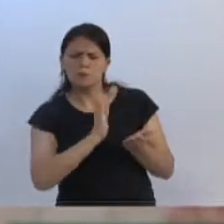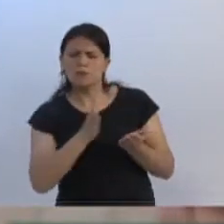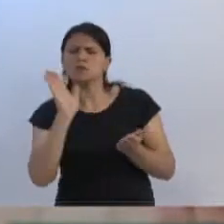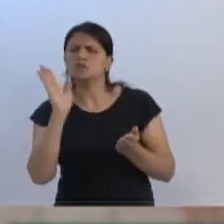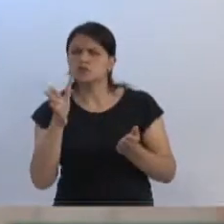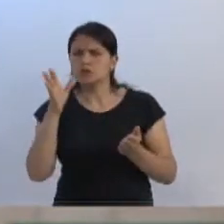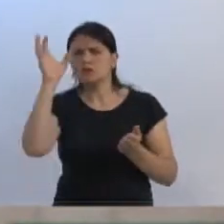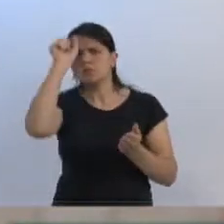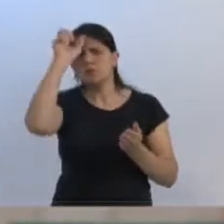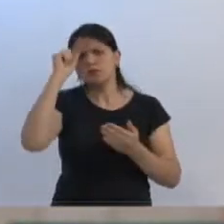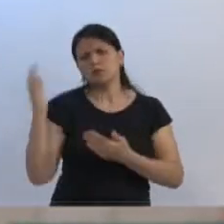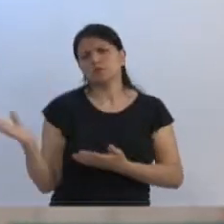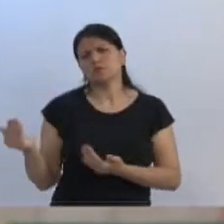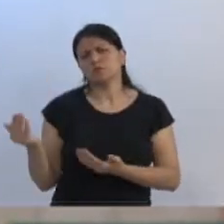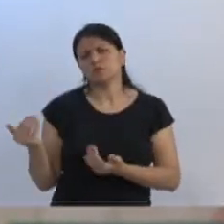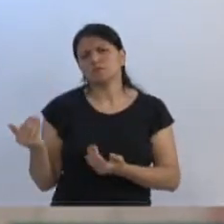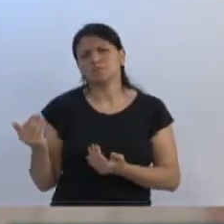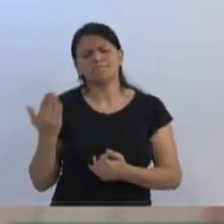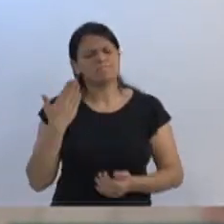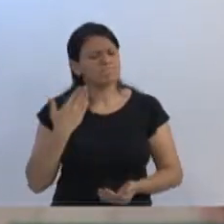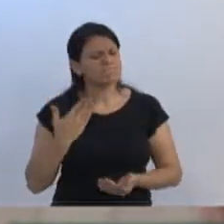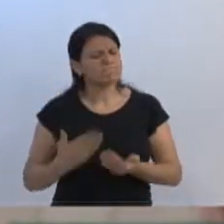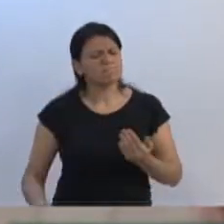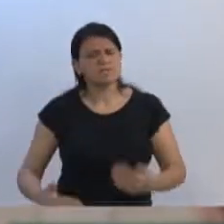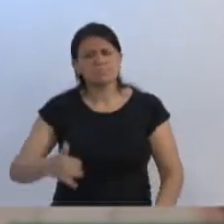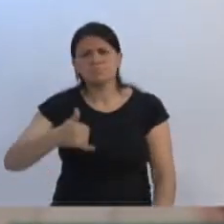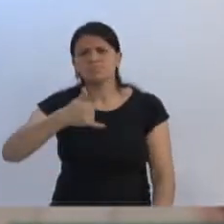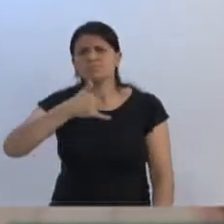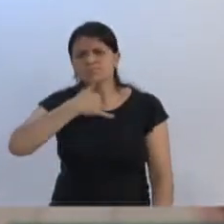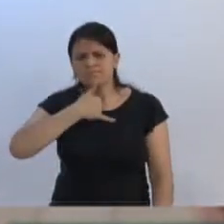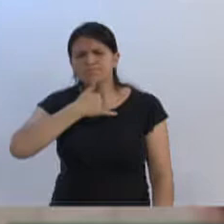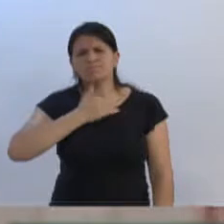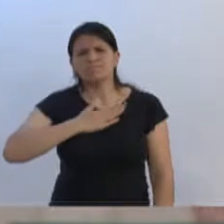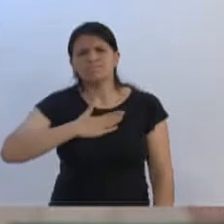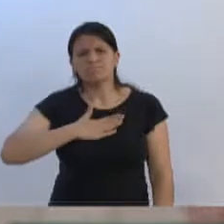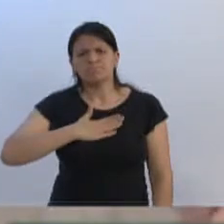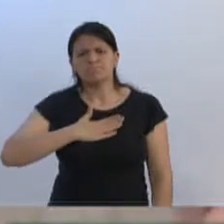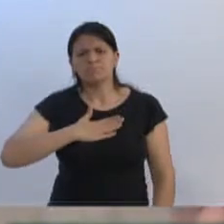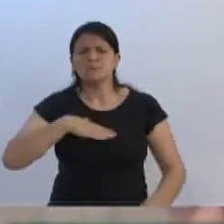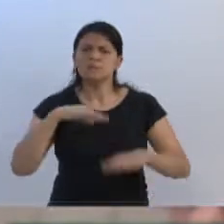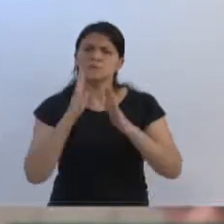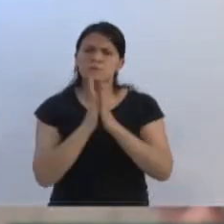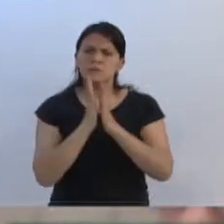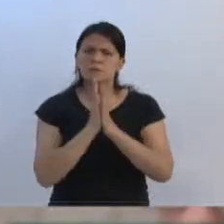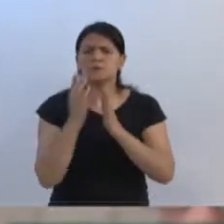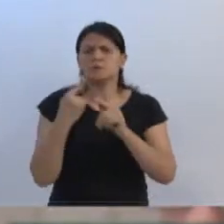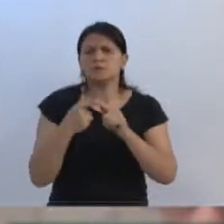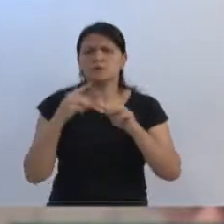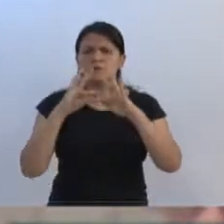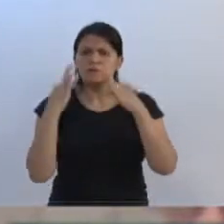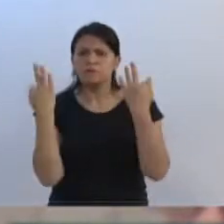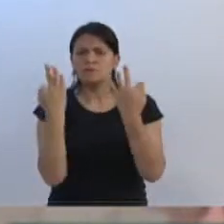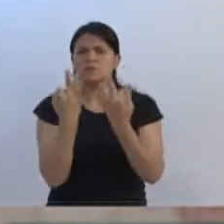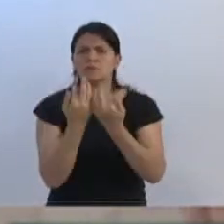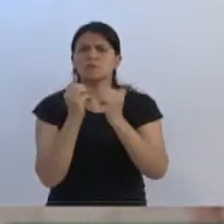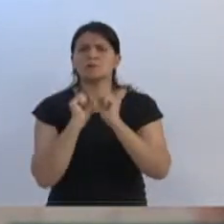quando jovem. É uma perda lamentável e vamos rezar para que a família possa